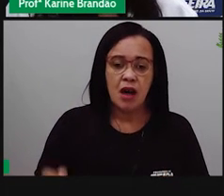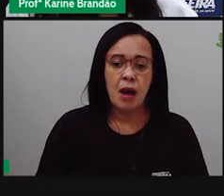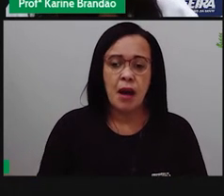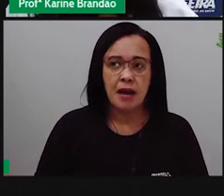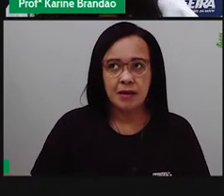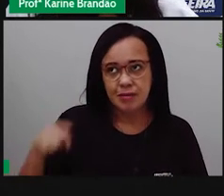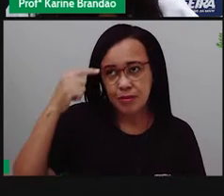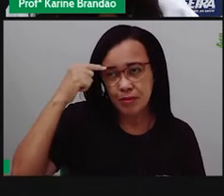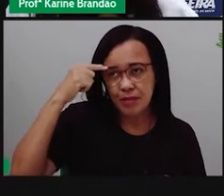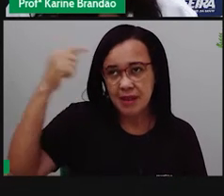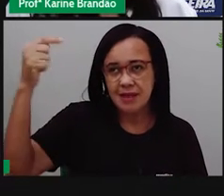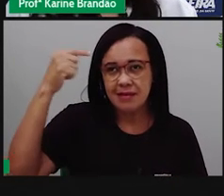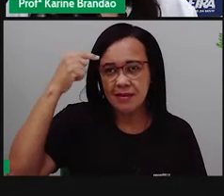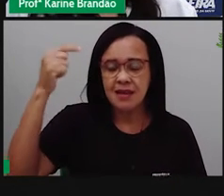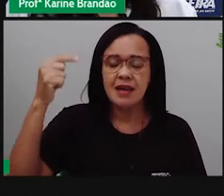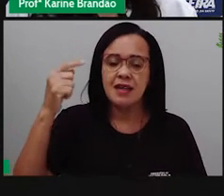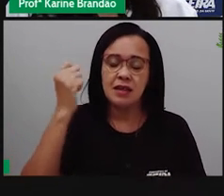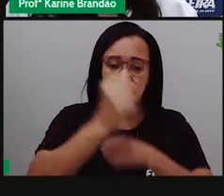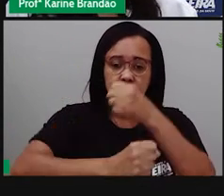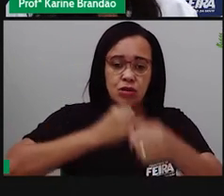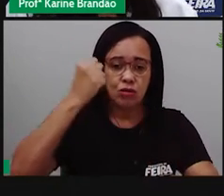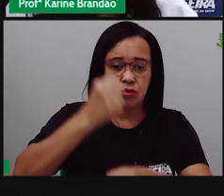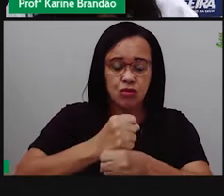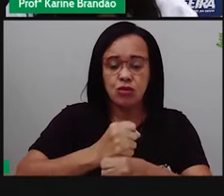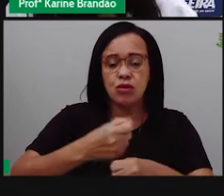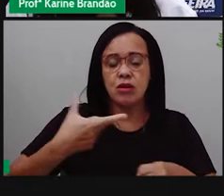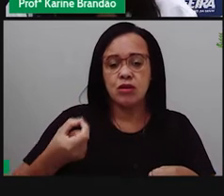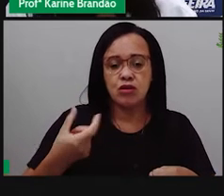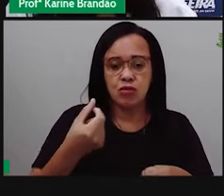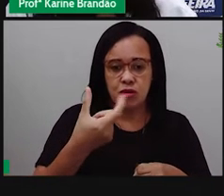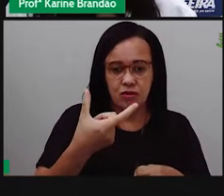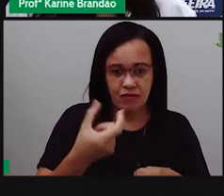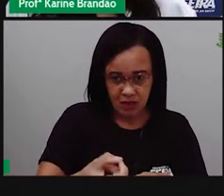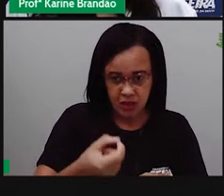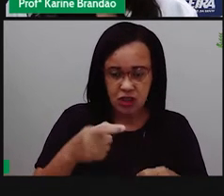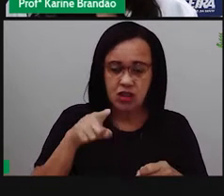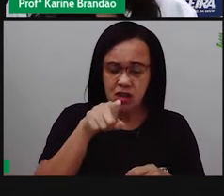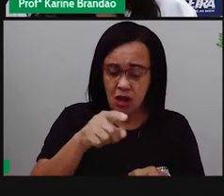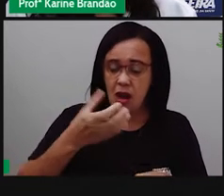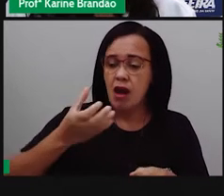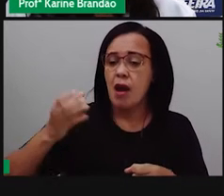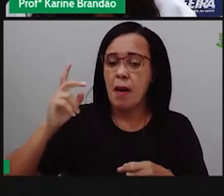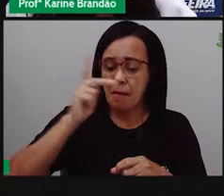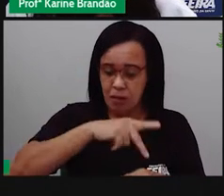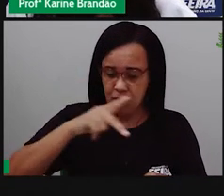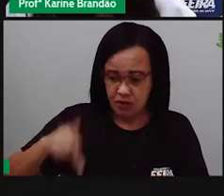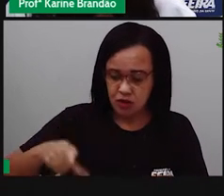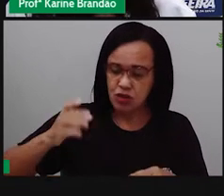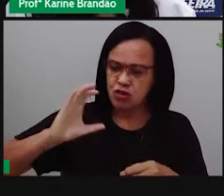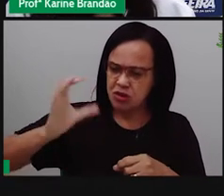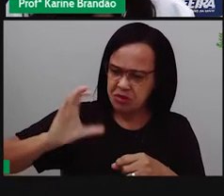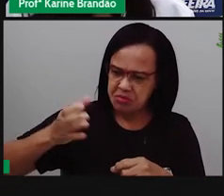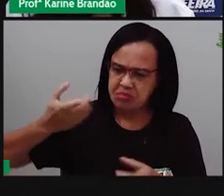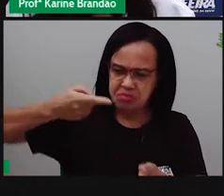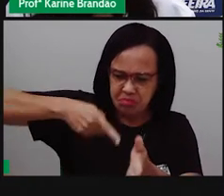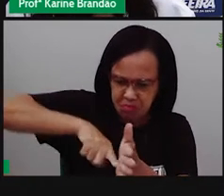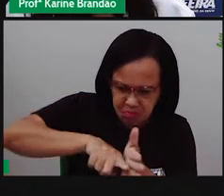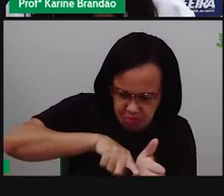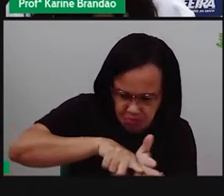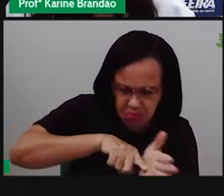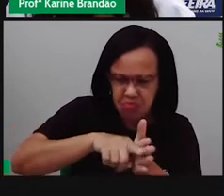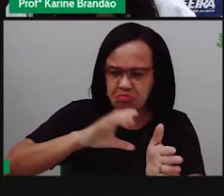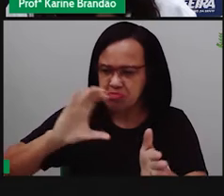teses do ano de 2020. É uma professora, cientista, estuda educação, estuda